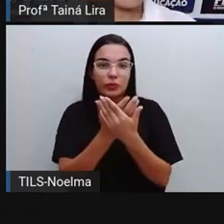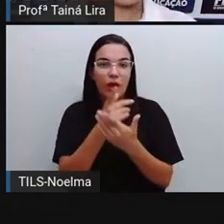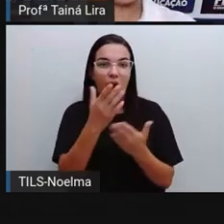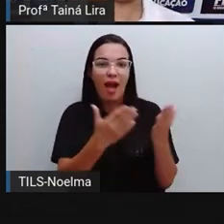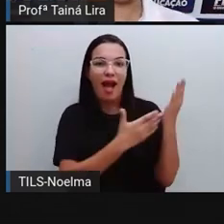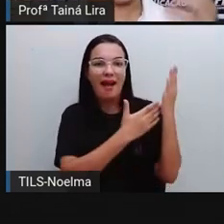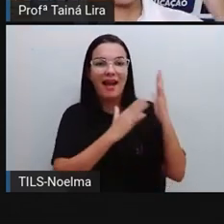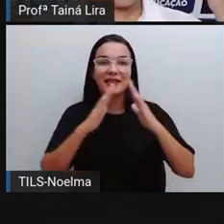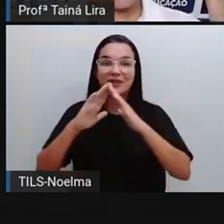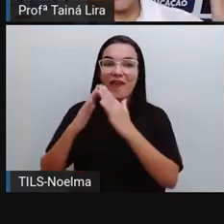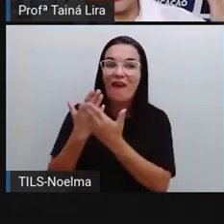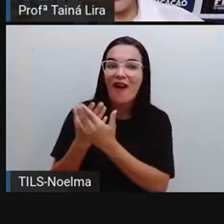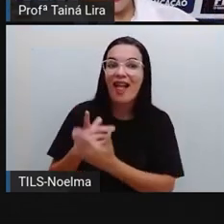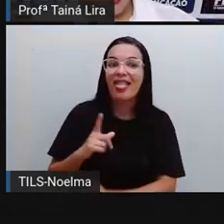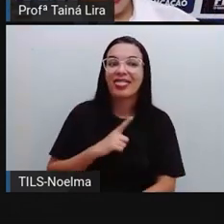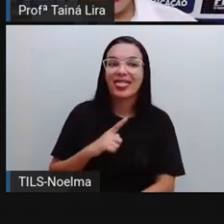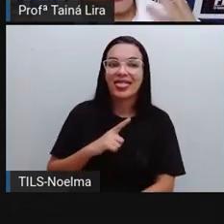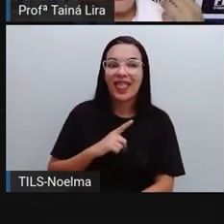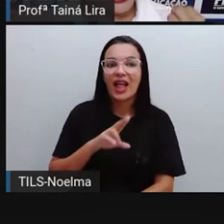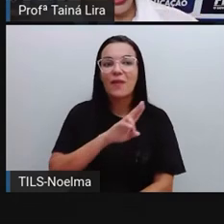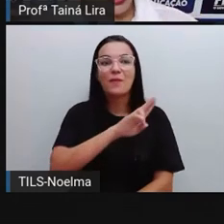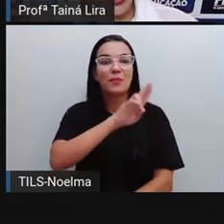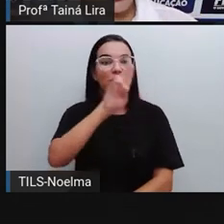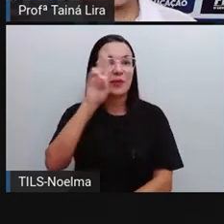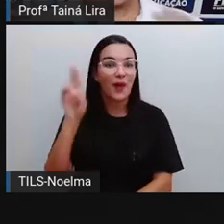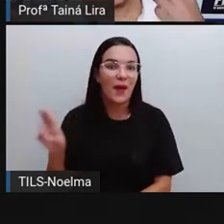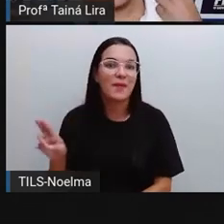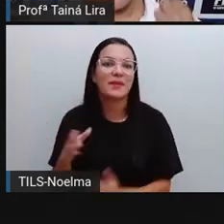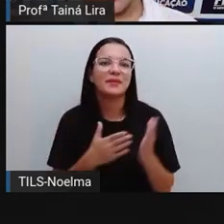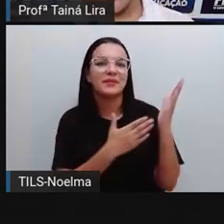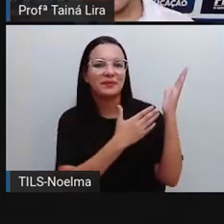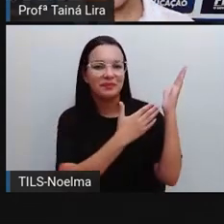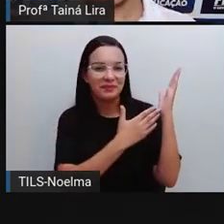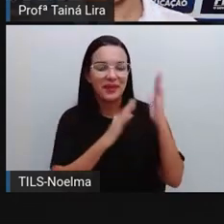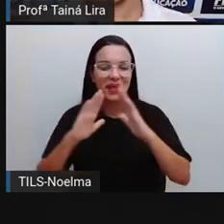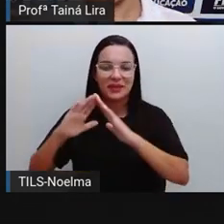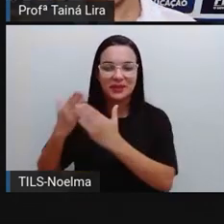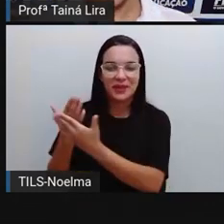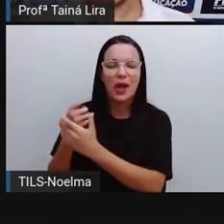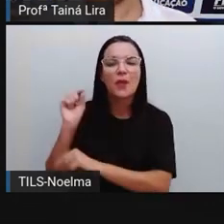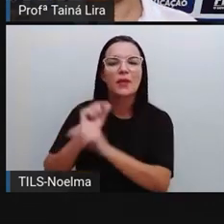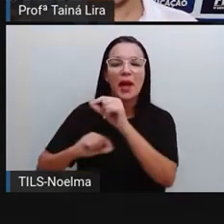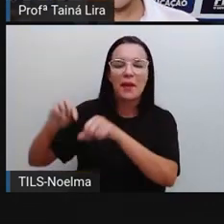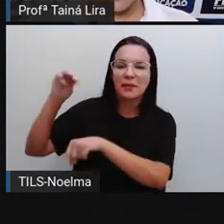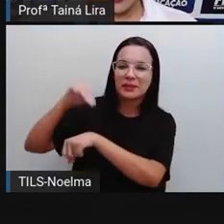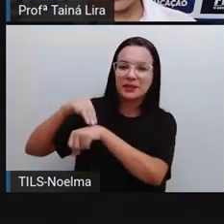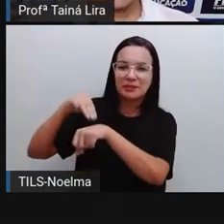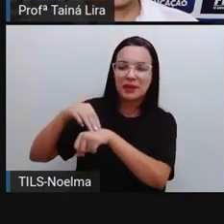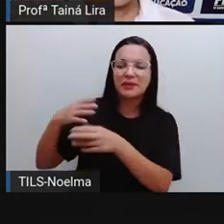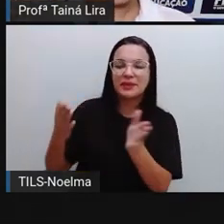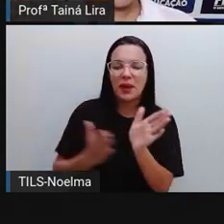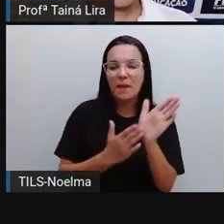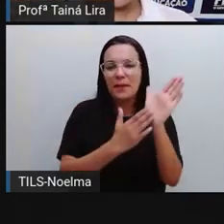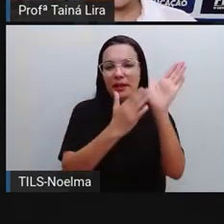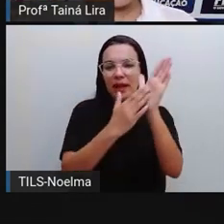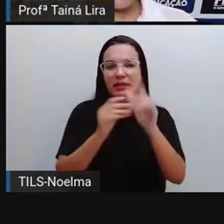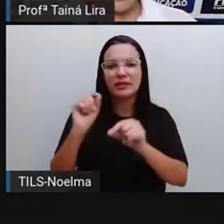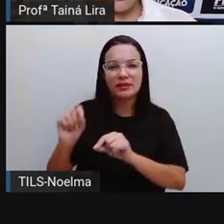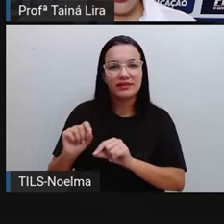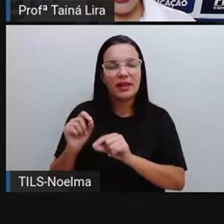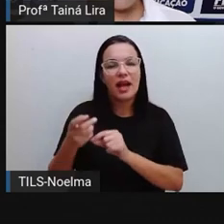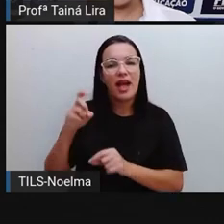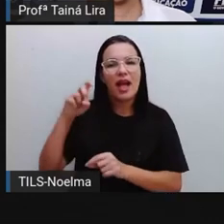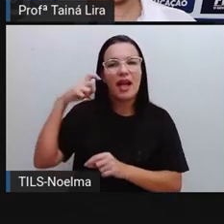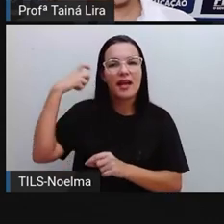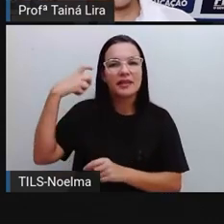Amorim, né? A gente tem uma escola municipal com esse nome aqui em Feira de Santana. Por quê? Para em homenagem ao nosso ex